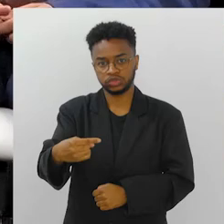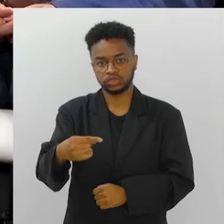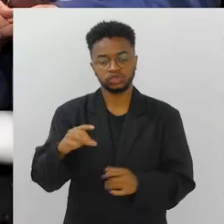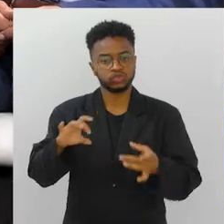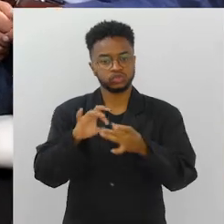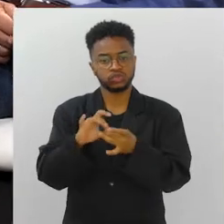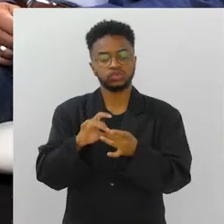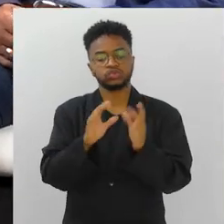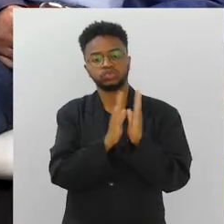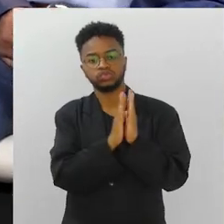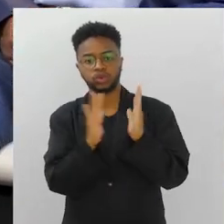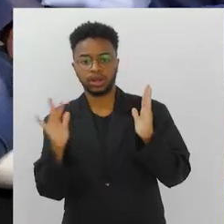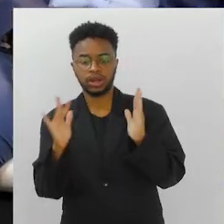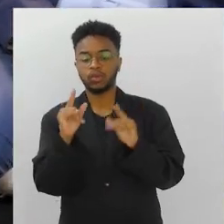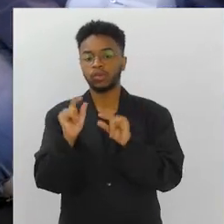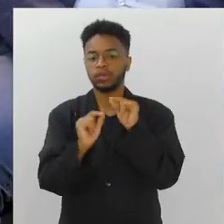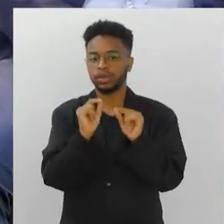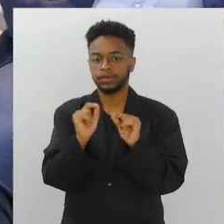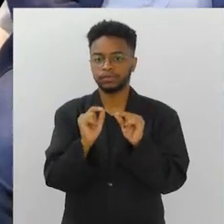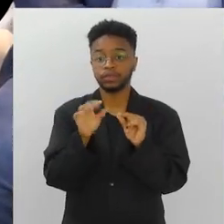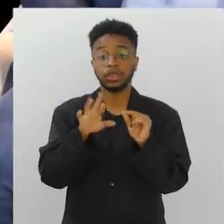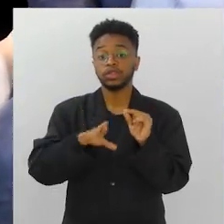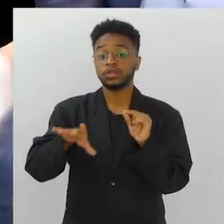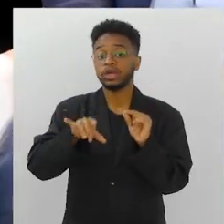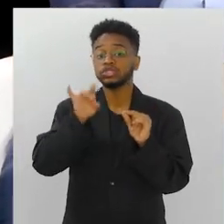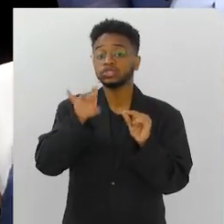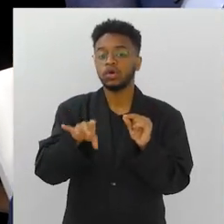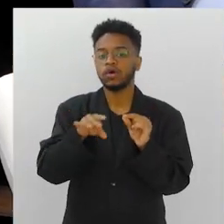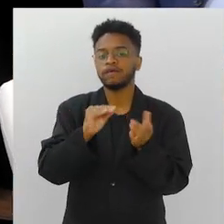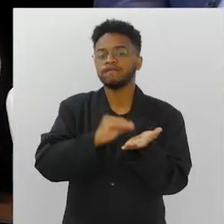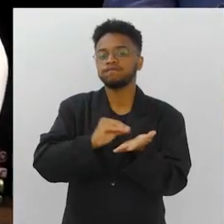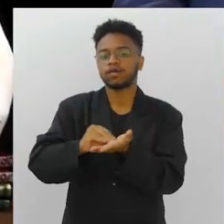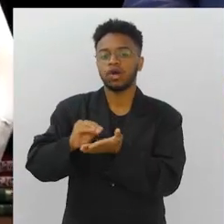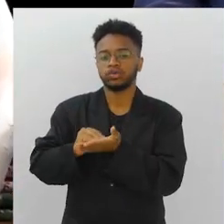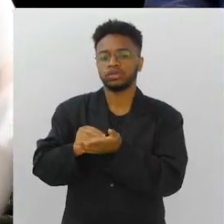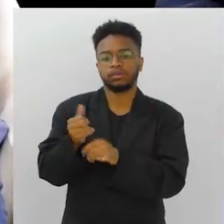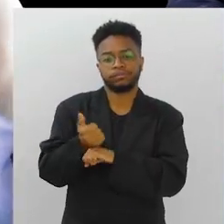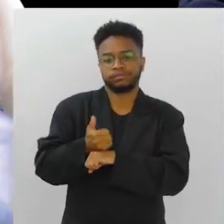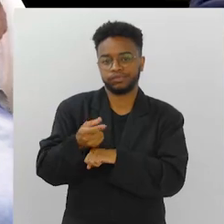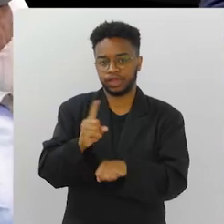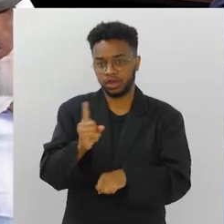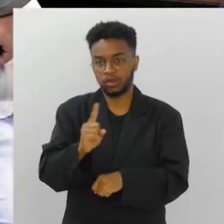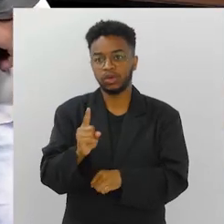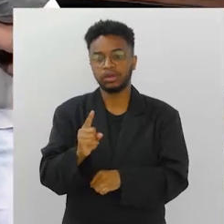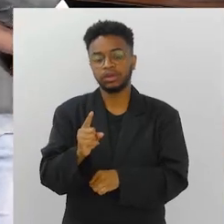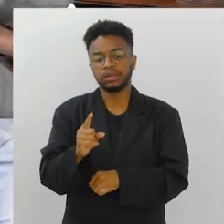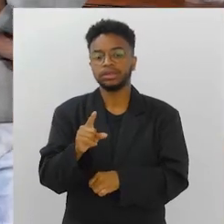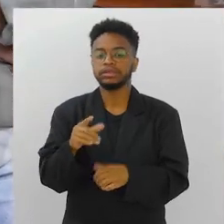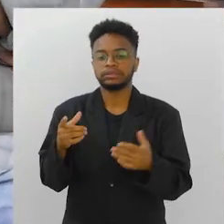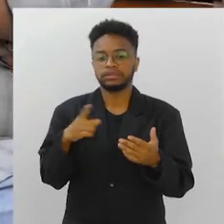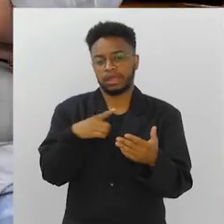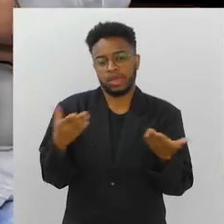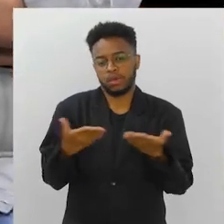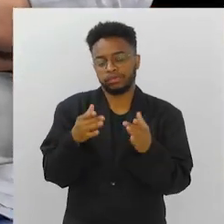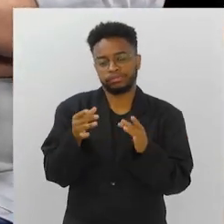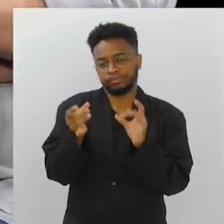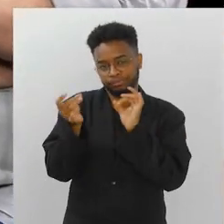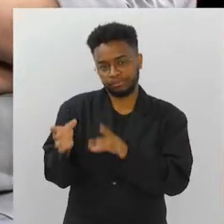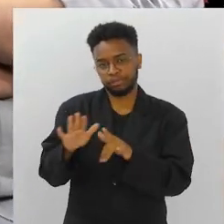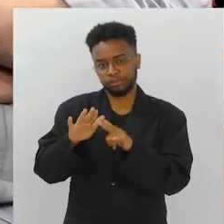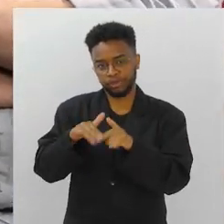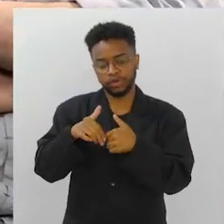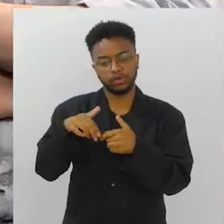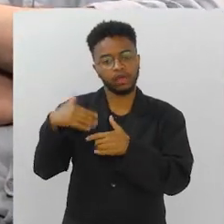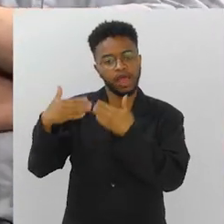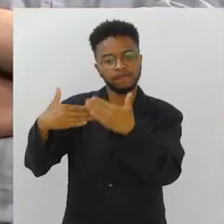na jornada, que é não só a falta de mão de obra, a mão de obra que é colocada para o lado devido ao avanço tecnológico,